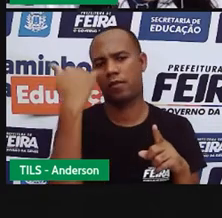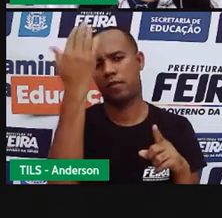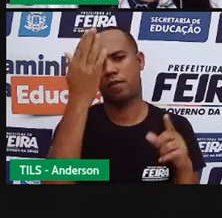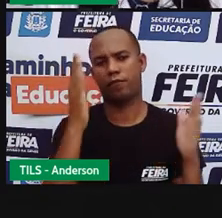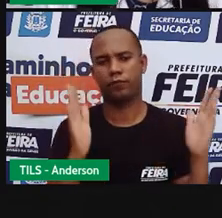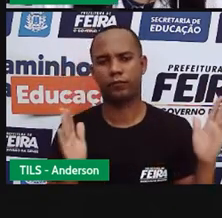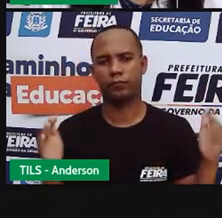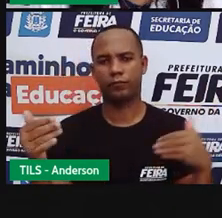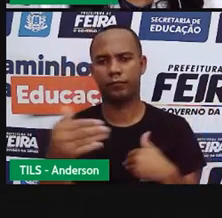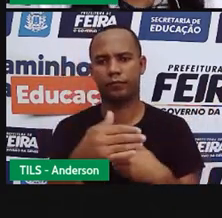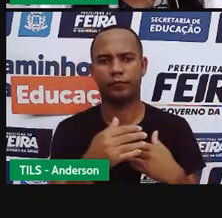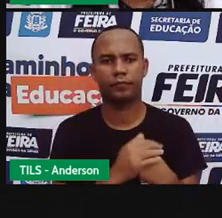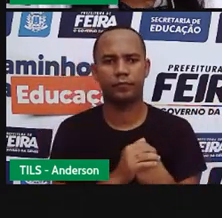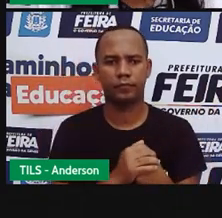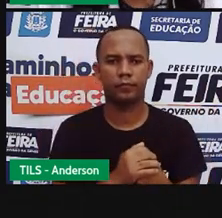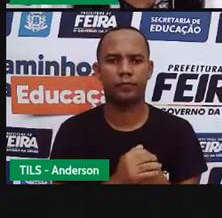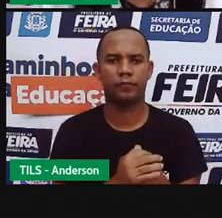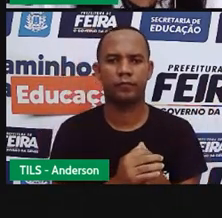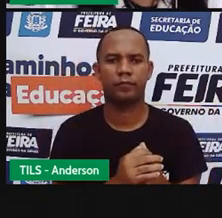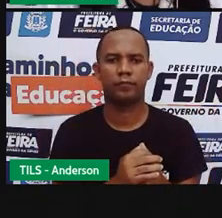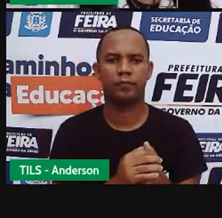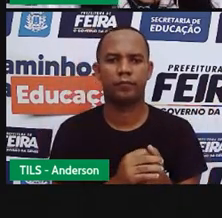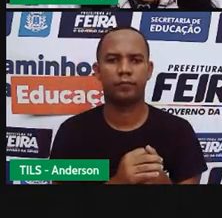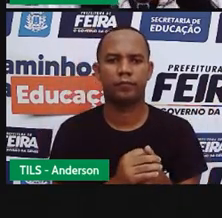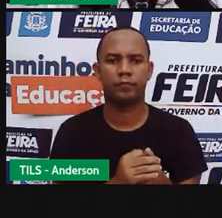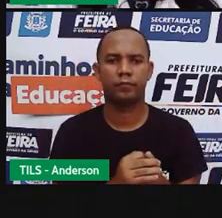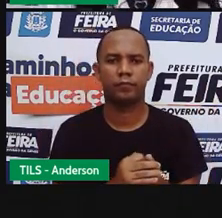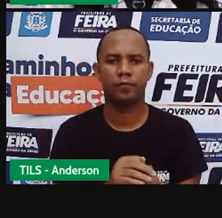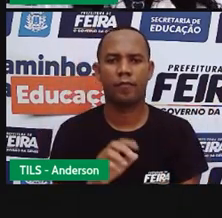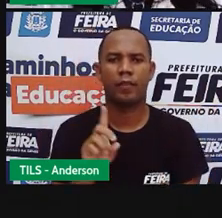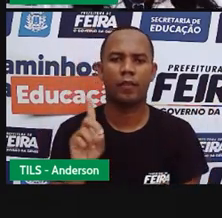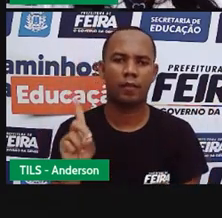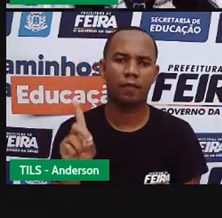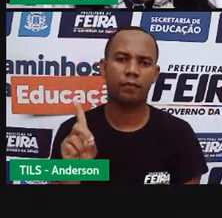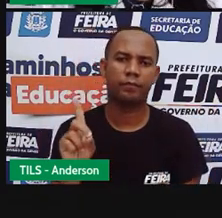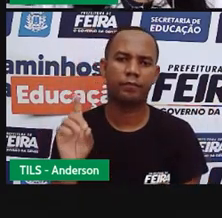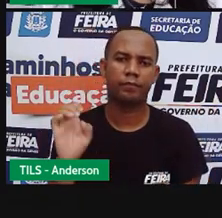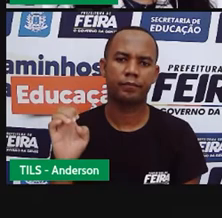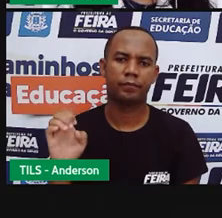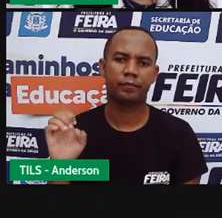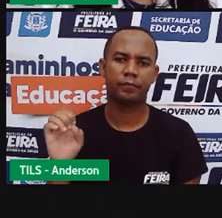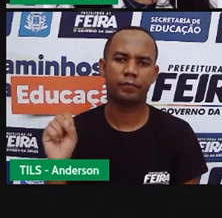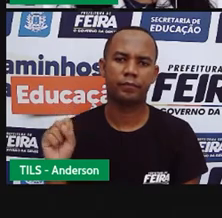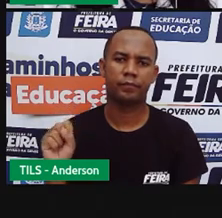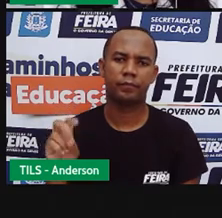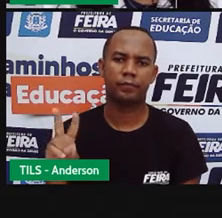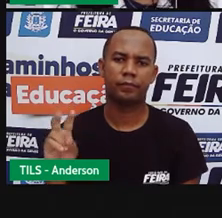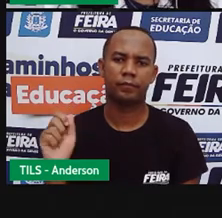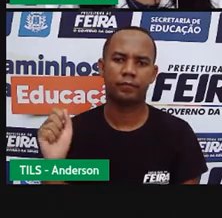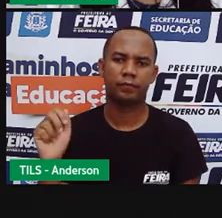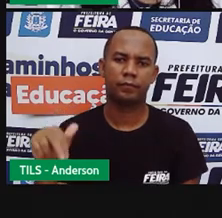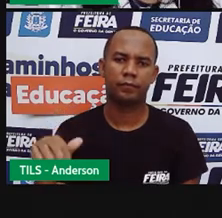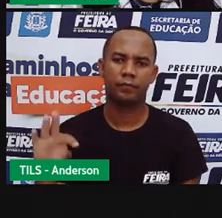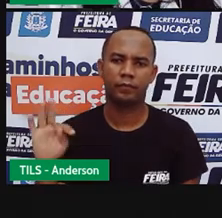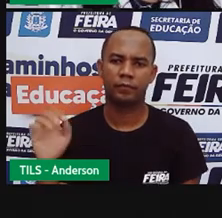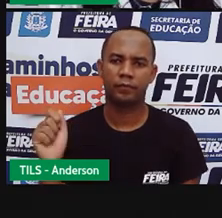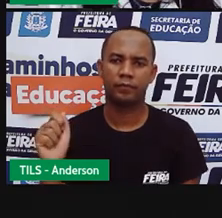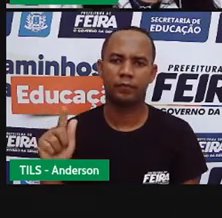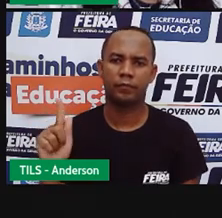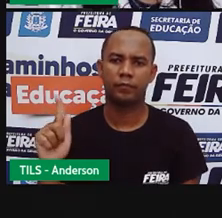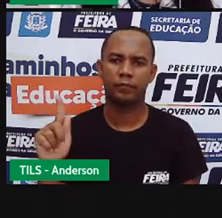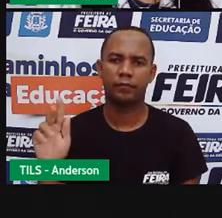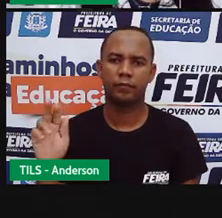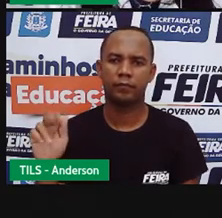fora as desvantagens então é o tempo de construção de uma casa de